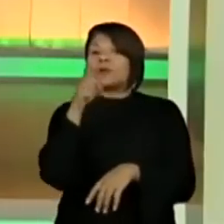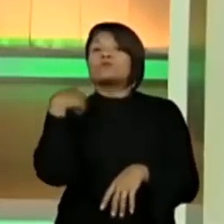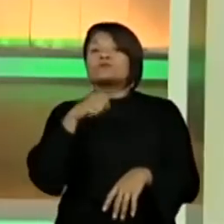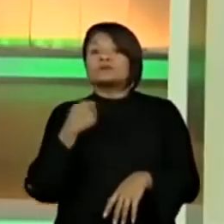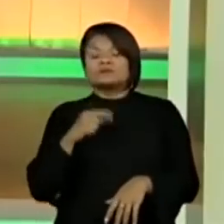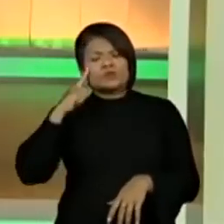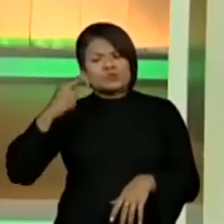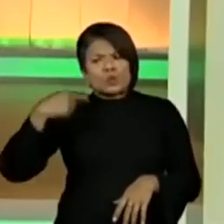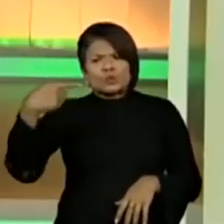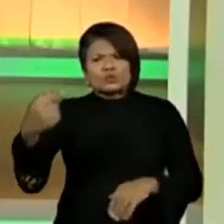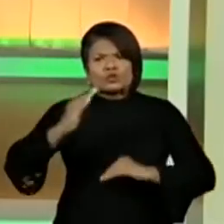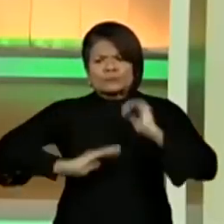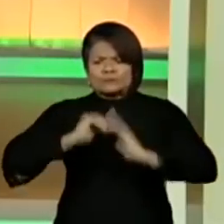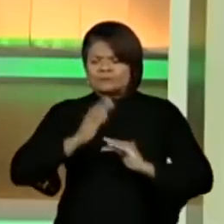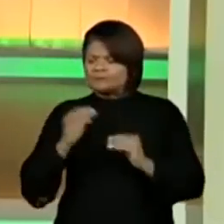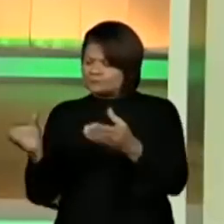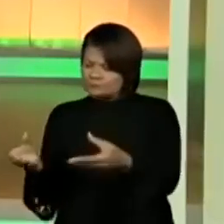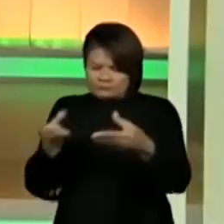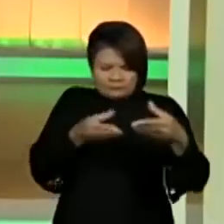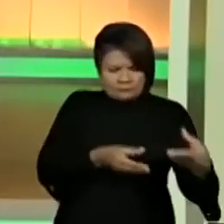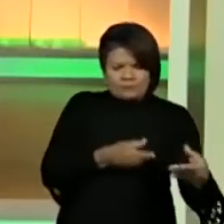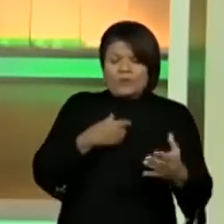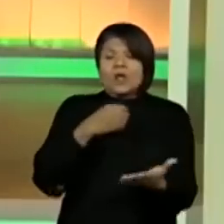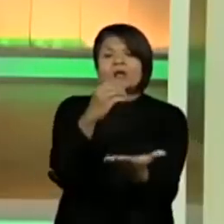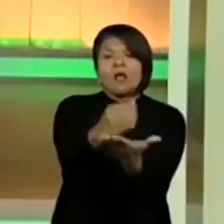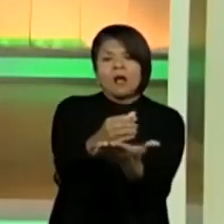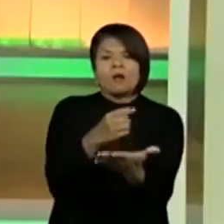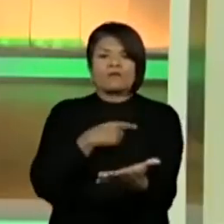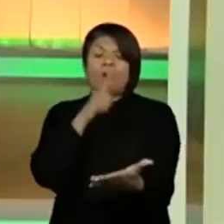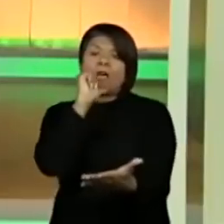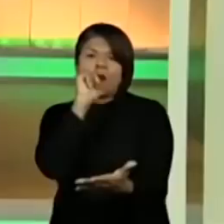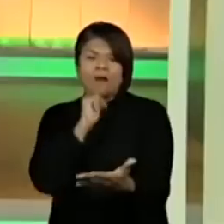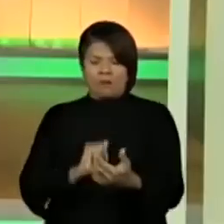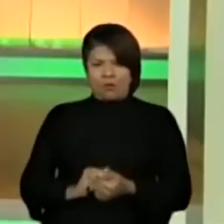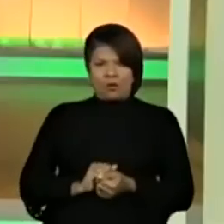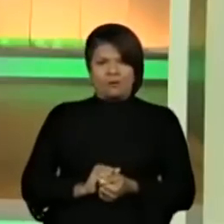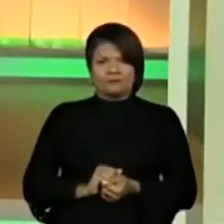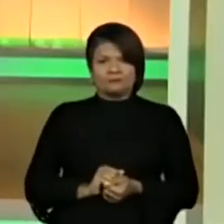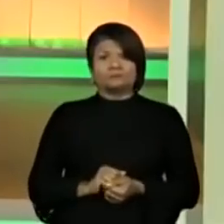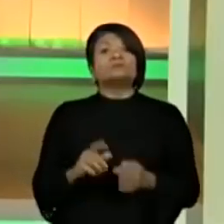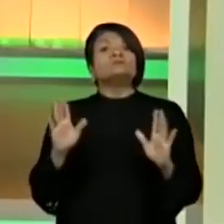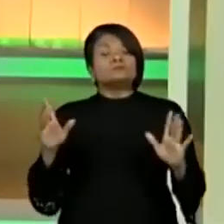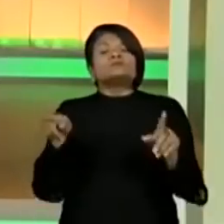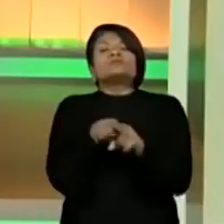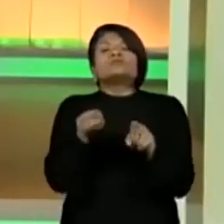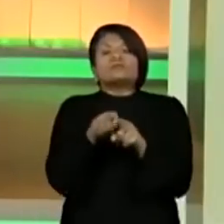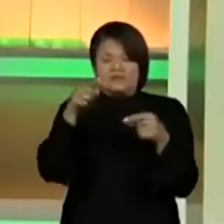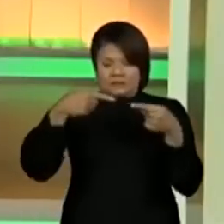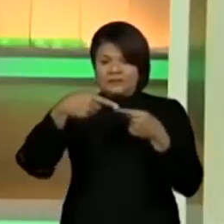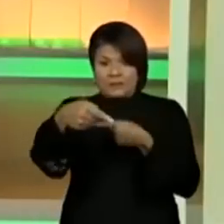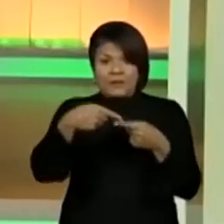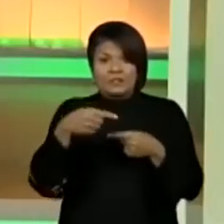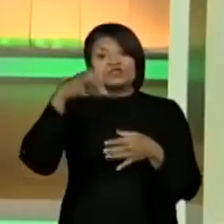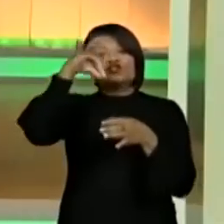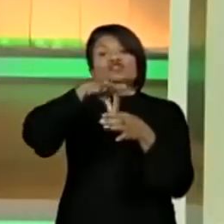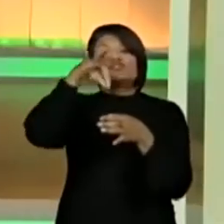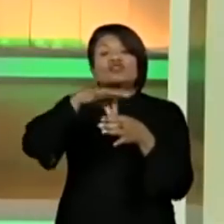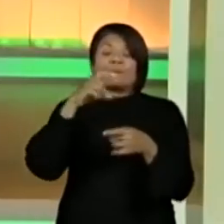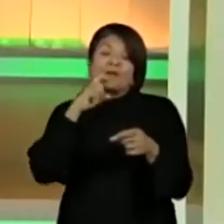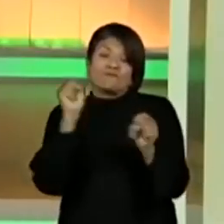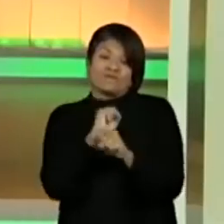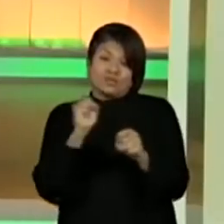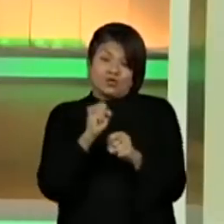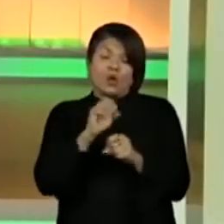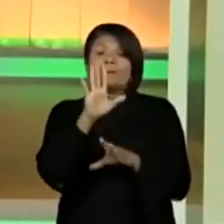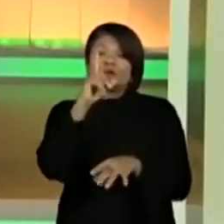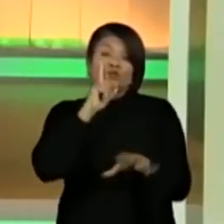materiais, levar a garrafinha com água. Essa semana de frio eu estou levando até um chazinho. Mas toma cuidado